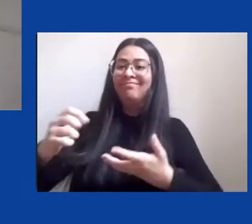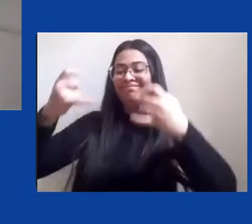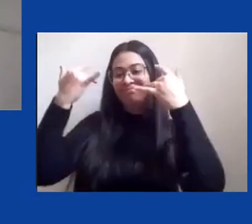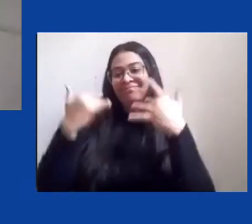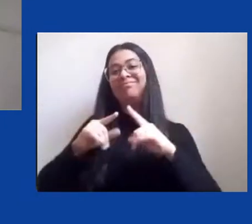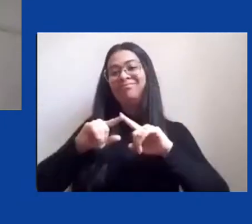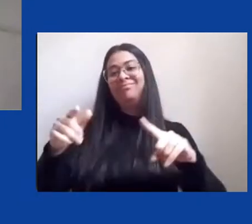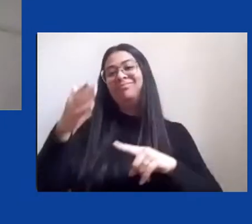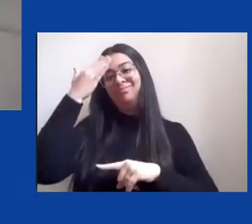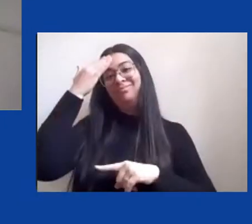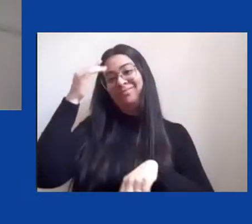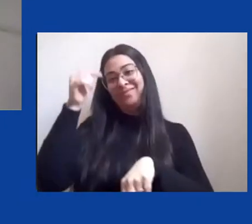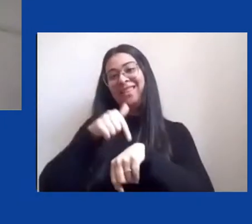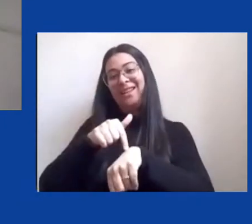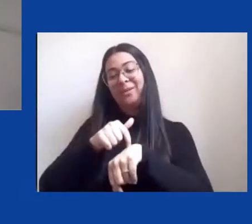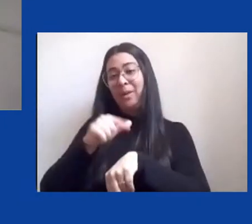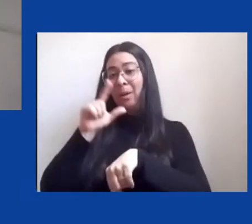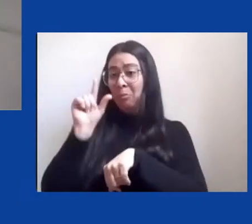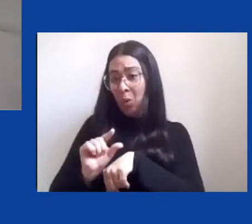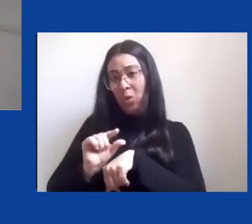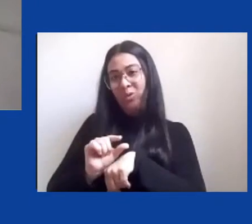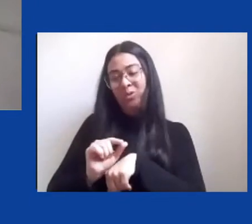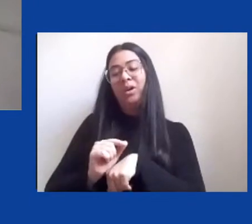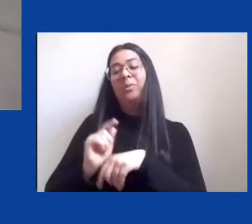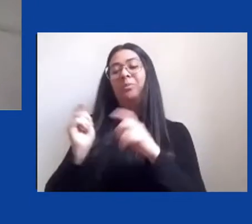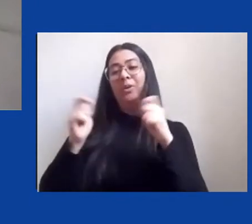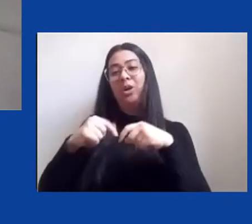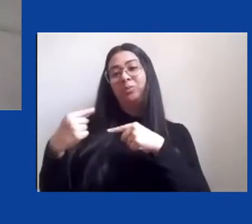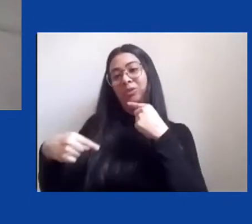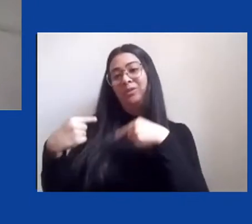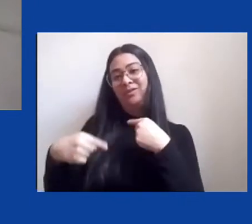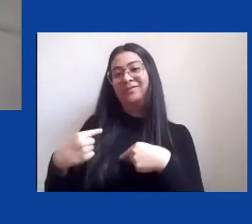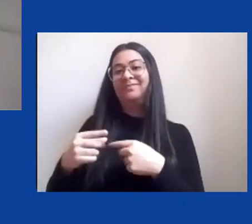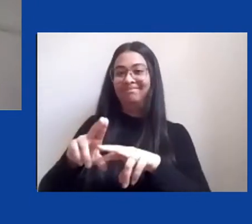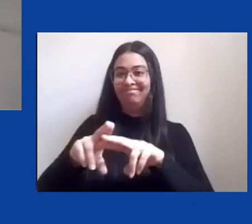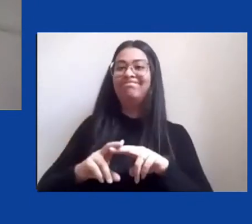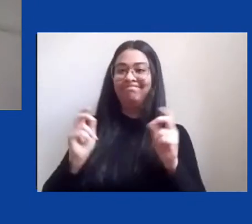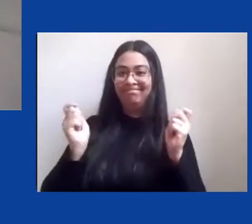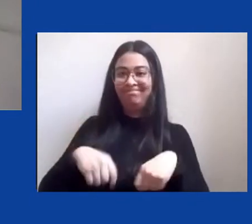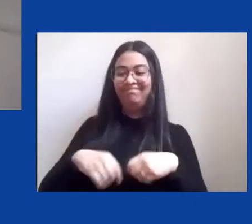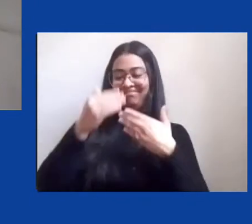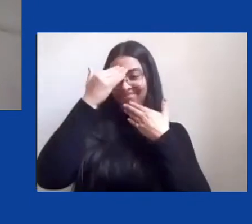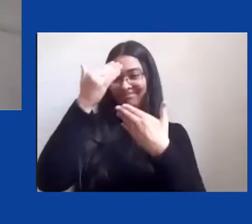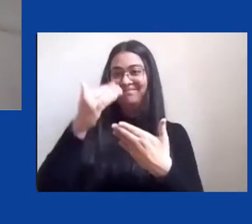curto justamente para que a gente possa debater muito obrigada